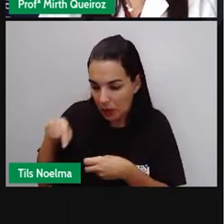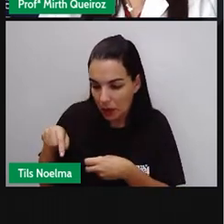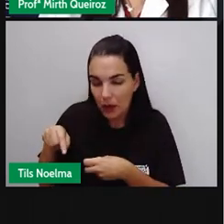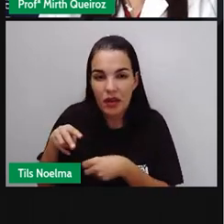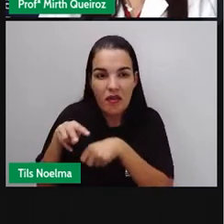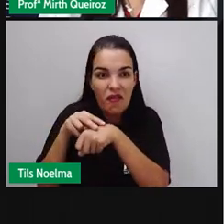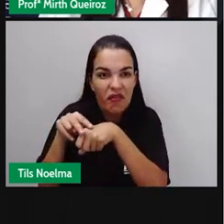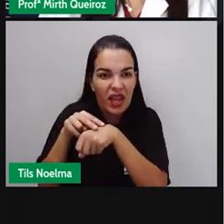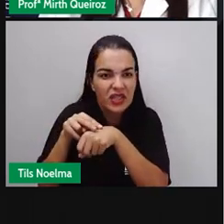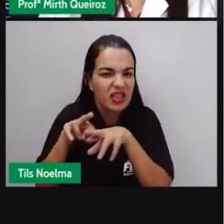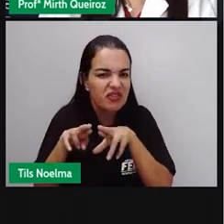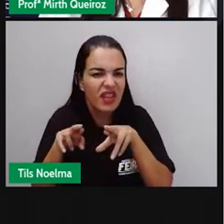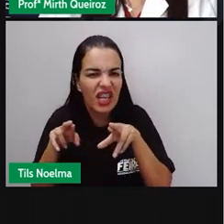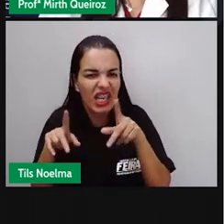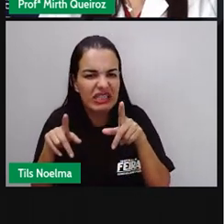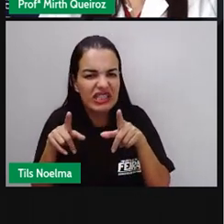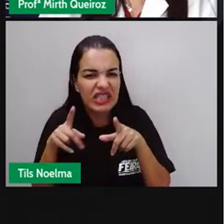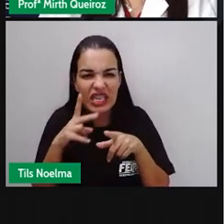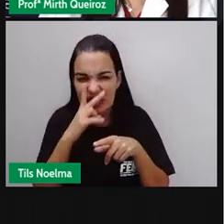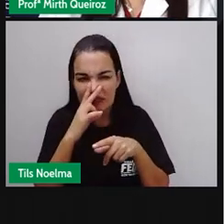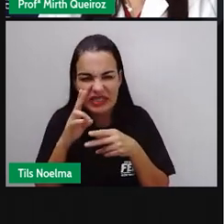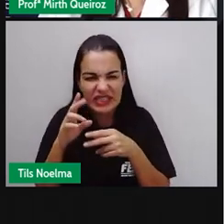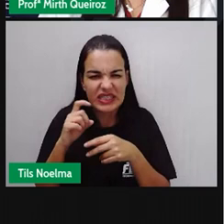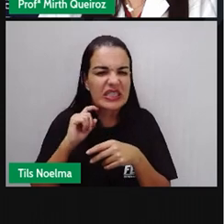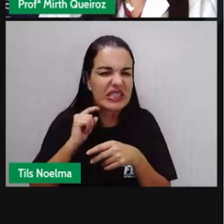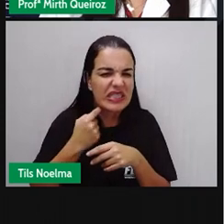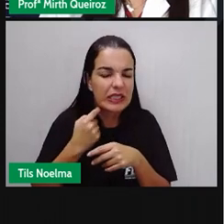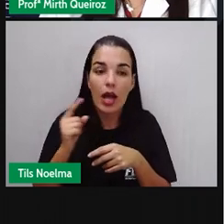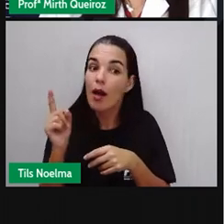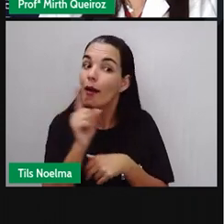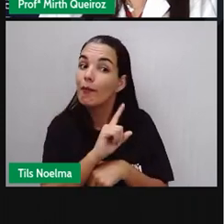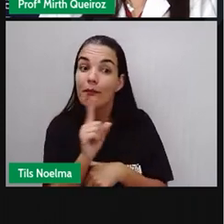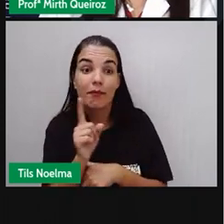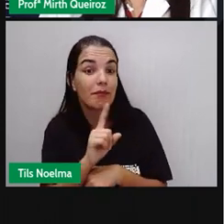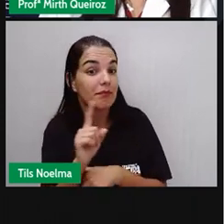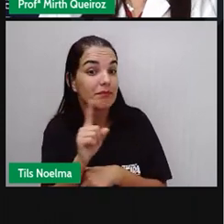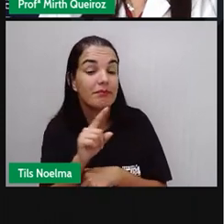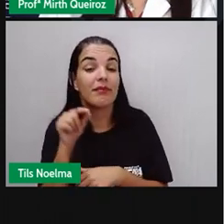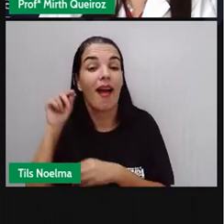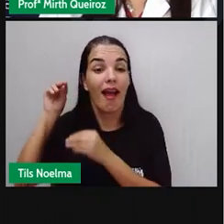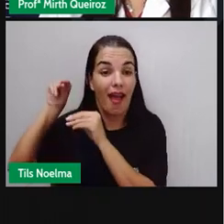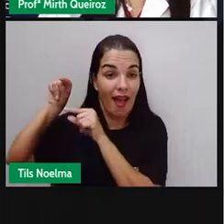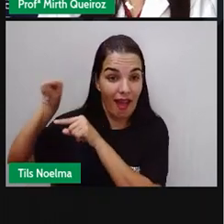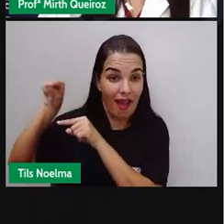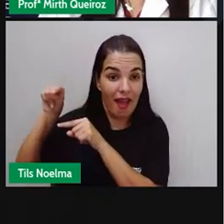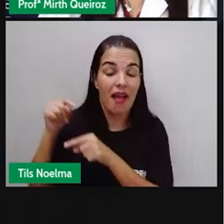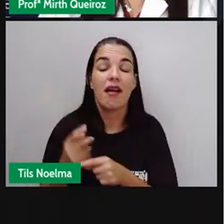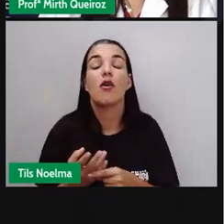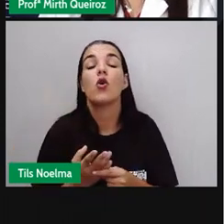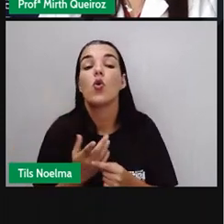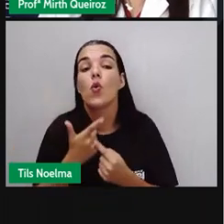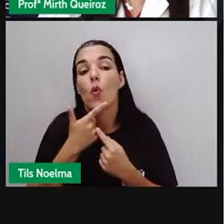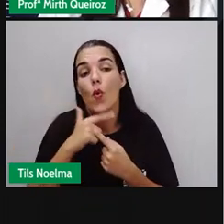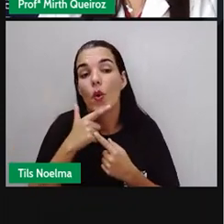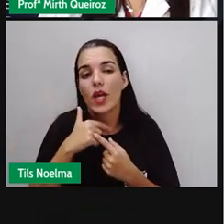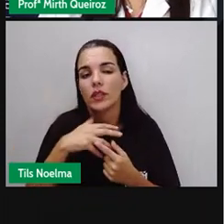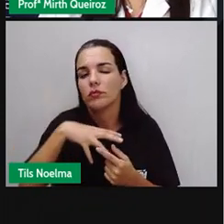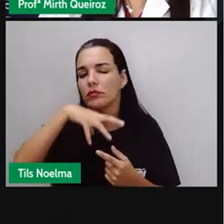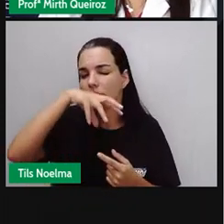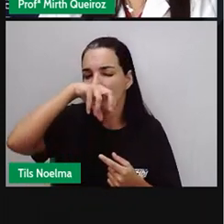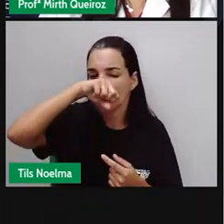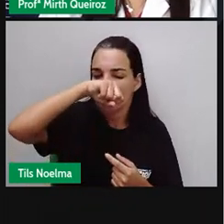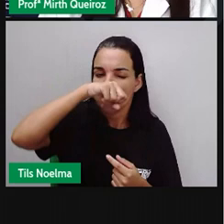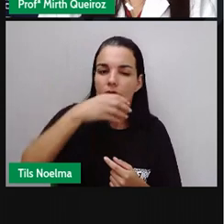ser bem diferente, né? Queijos em que são utilizados os fungos. O cheiro, o